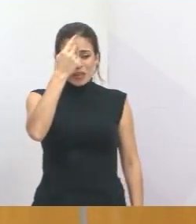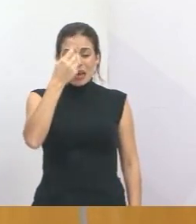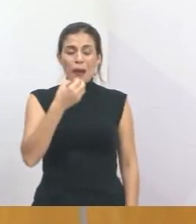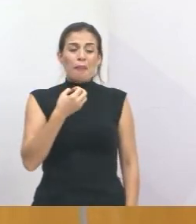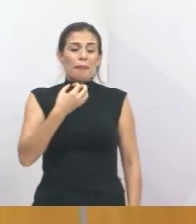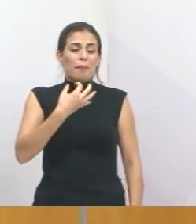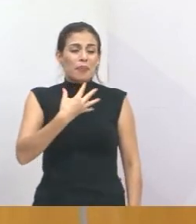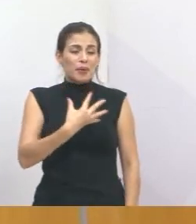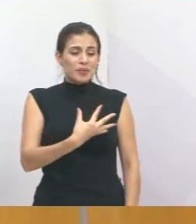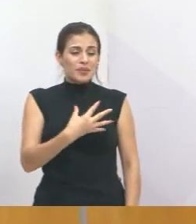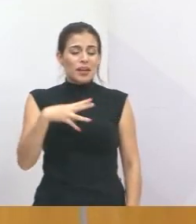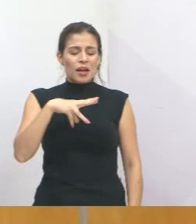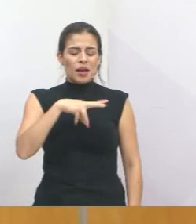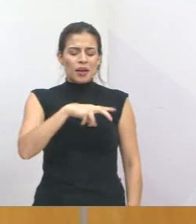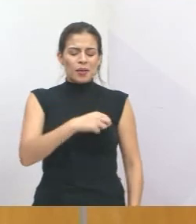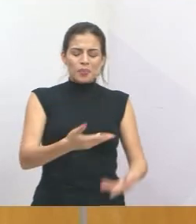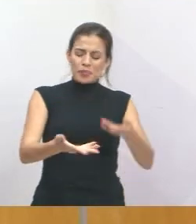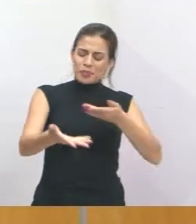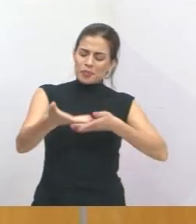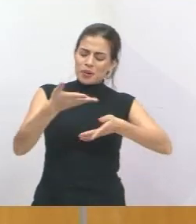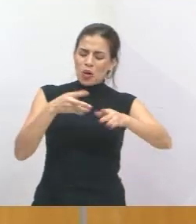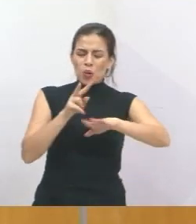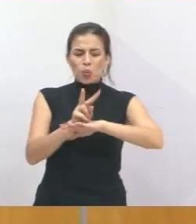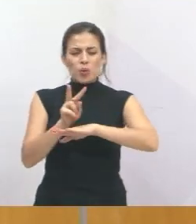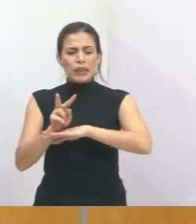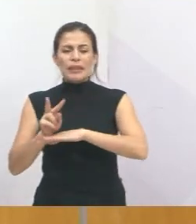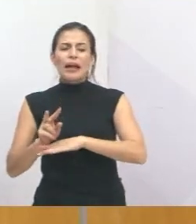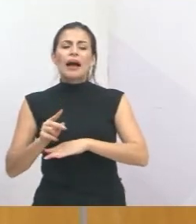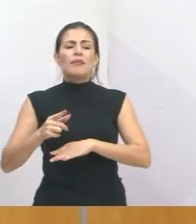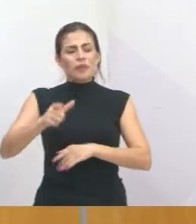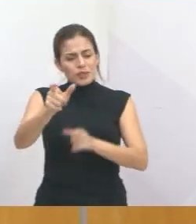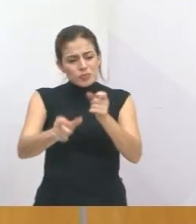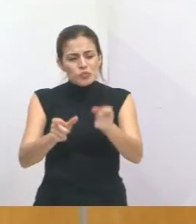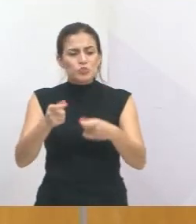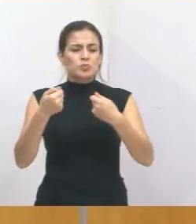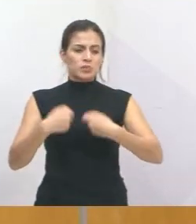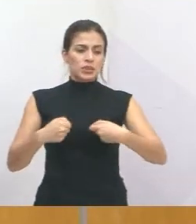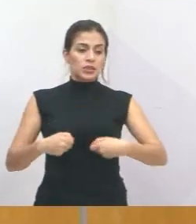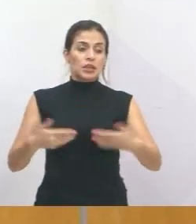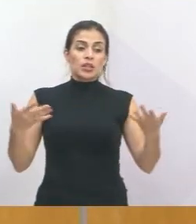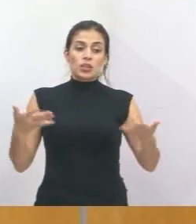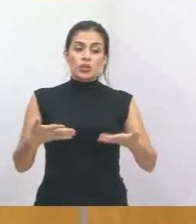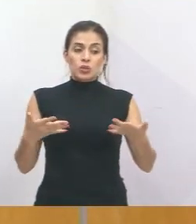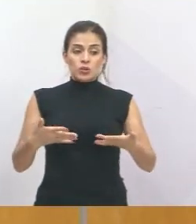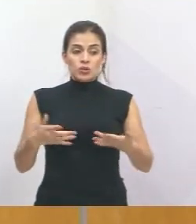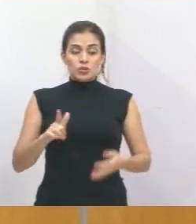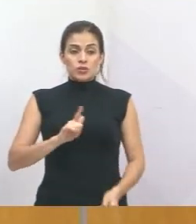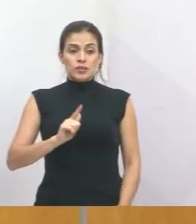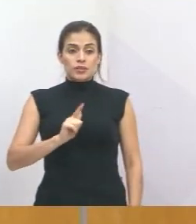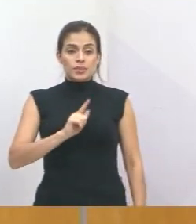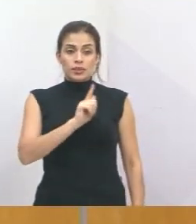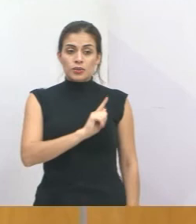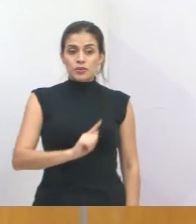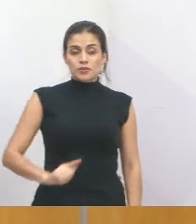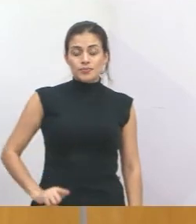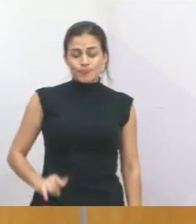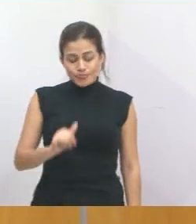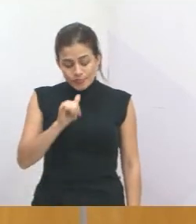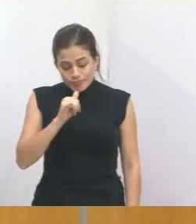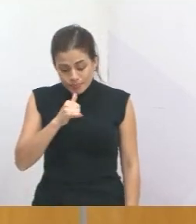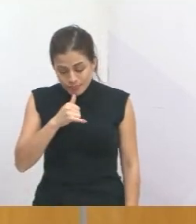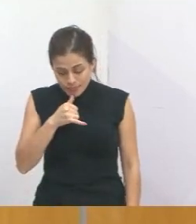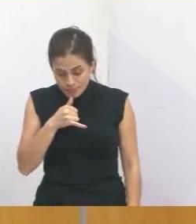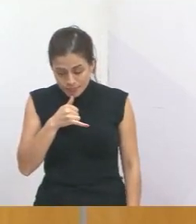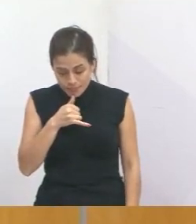era de amor ao próximo, era de cuidar daquele que mais precisa. E hoje o que nós temos no governo, é um governo que infelizmente,